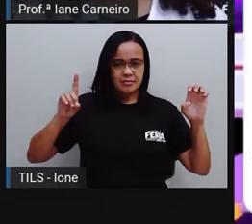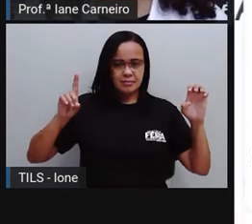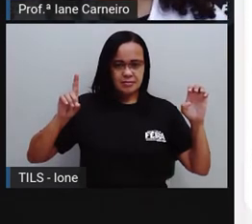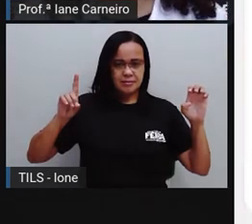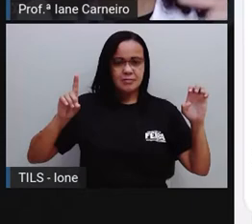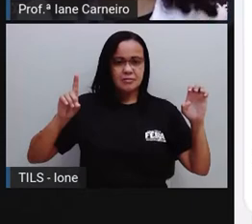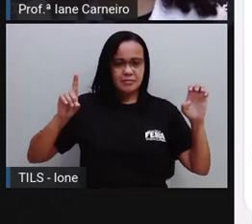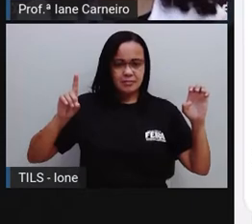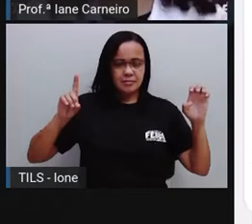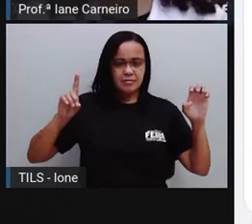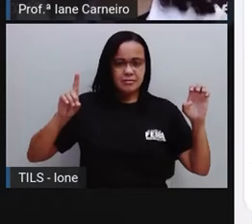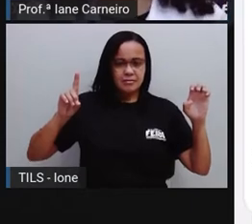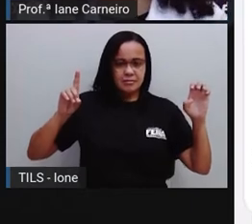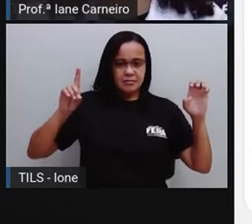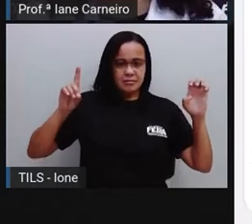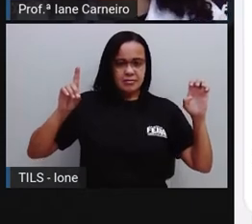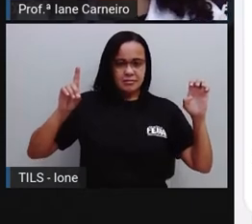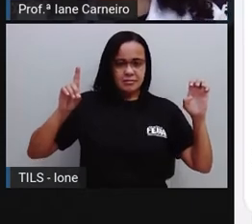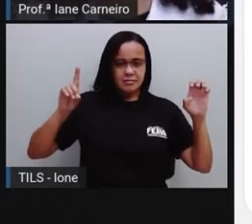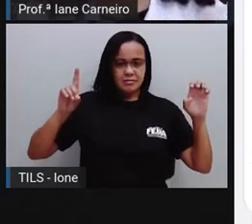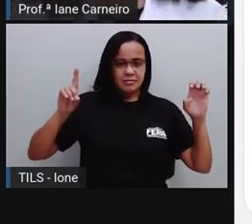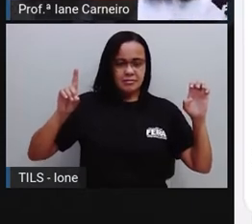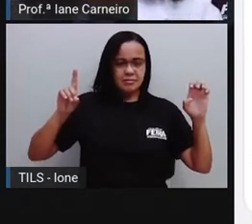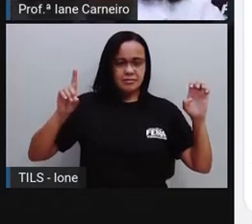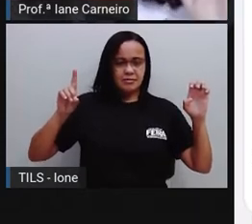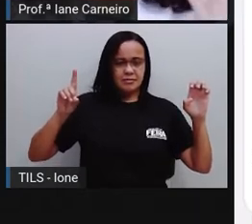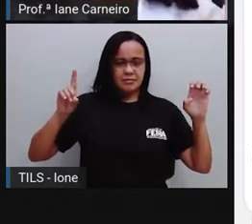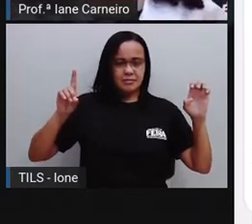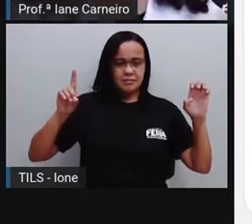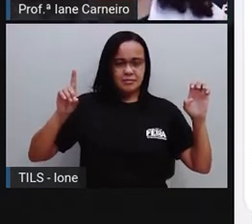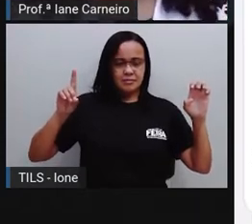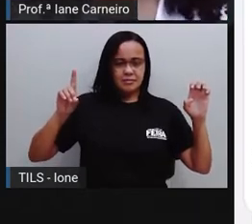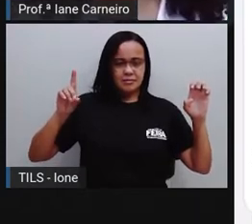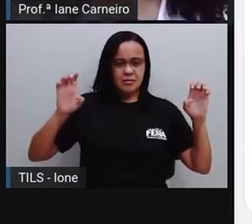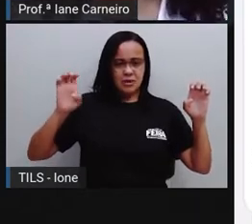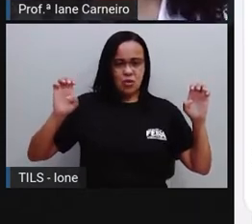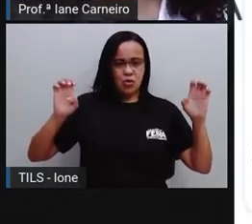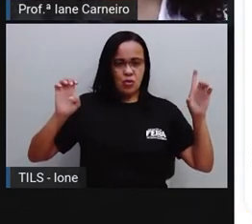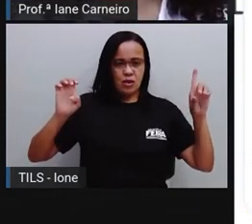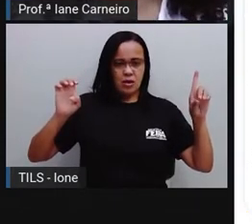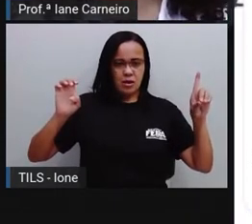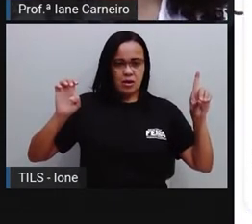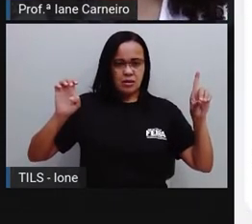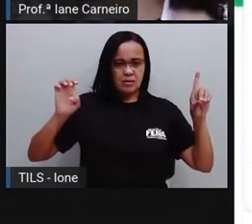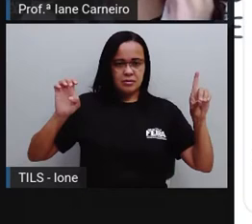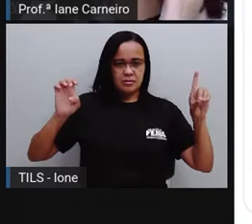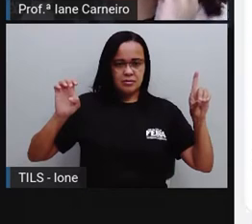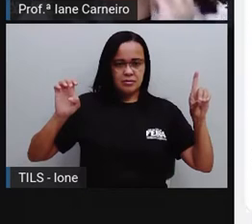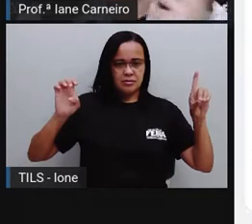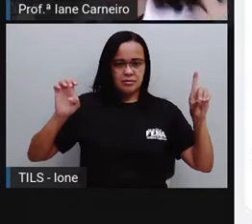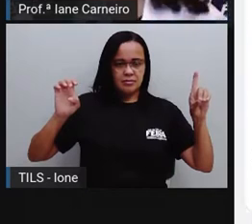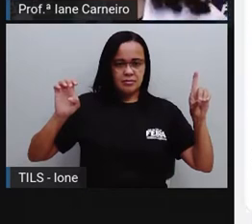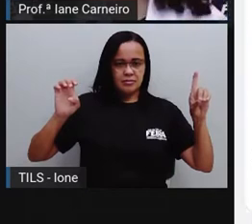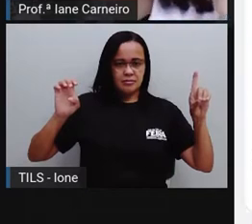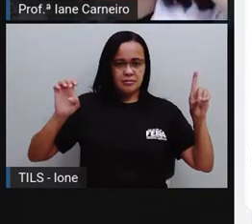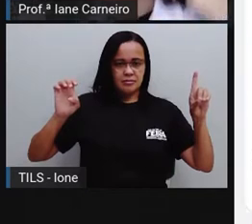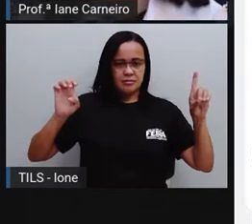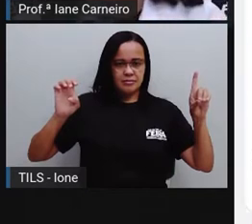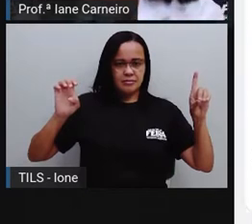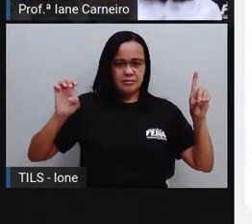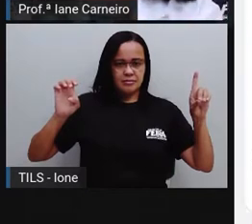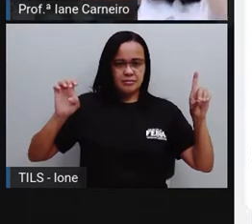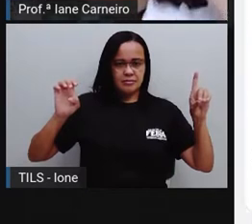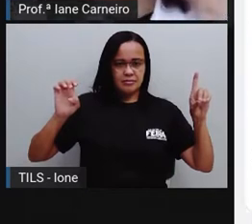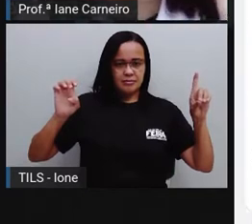Opa. Essa imagem aqui, tá certo? Então direita e esquerda. Deixa eu voltar pra lá. Então se é pra gente desenhar uma